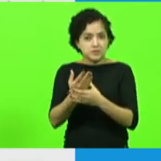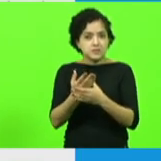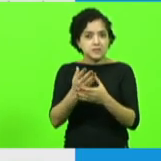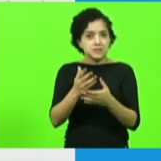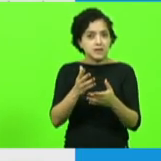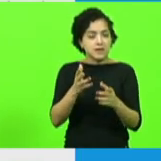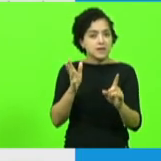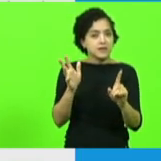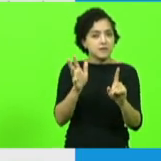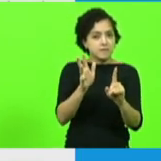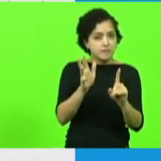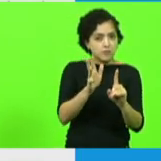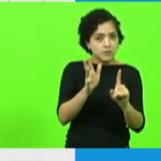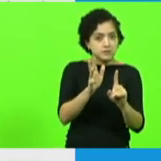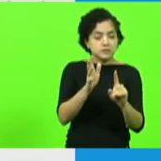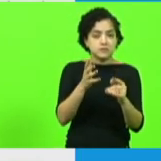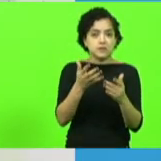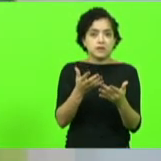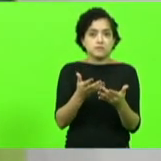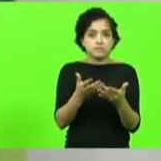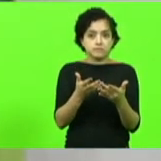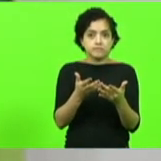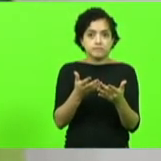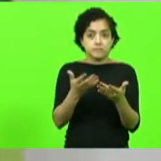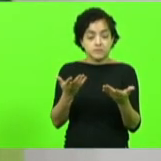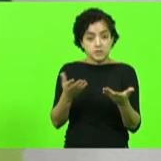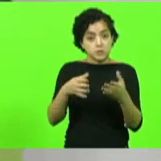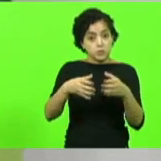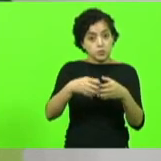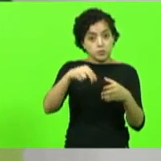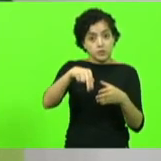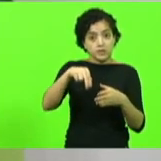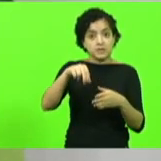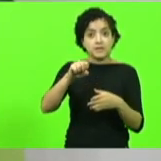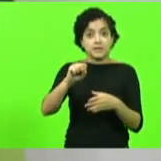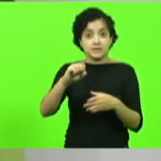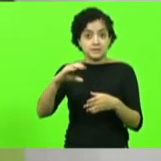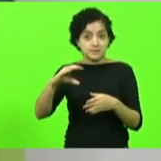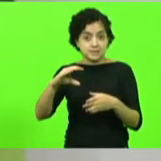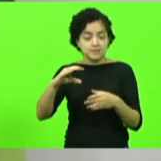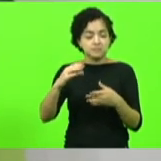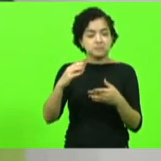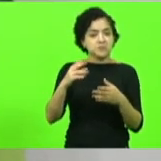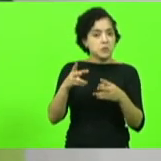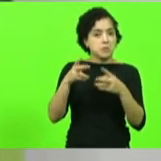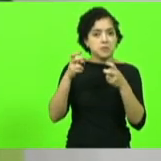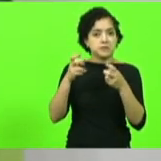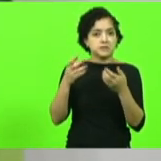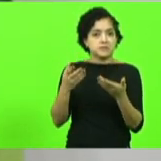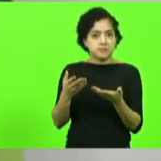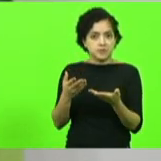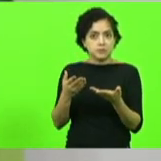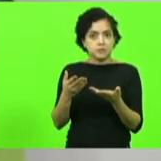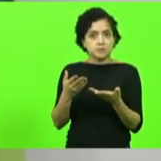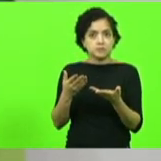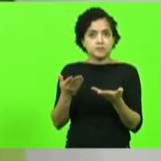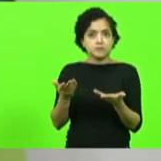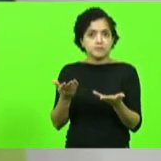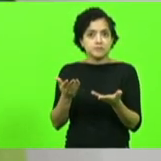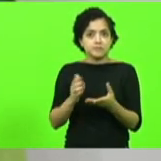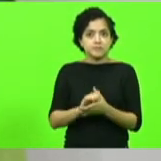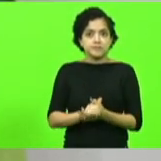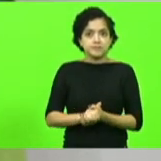isso certamente o grupo NSC não está se apercebendo o próprio Anderson Silva não está se